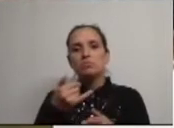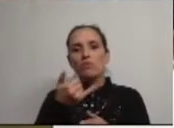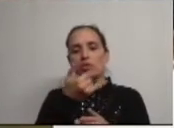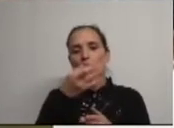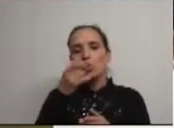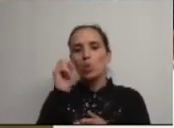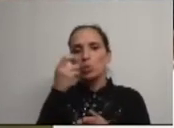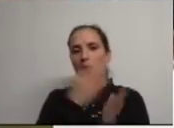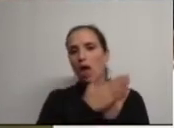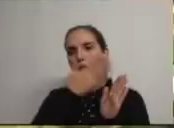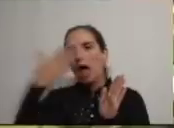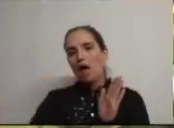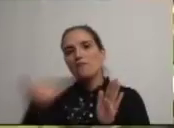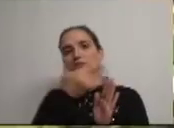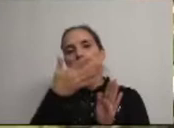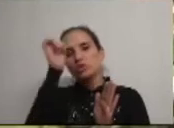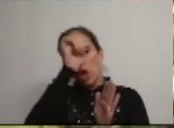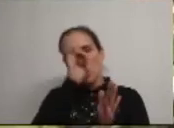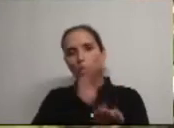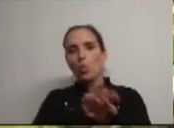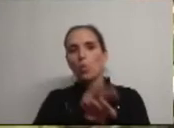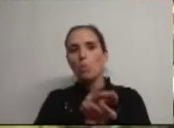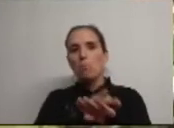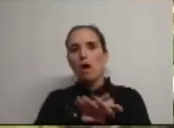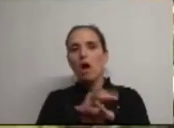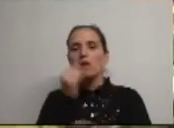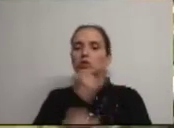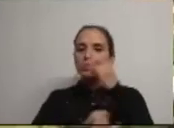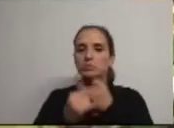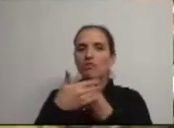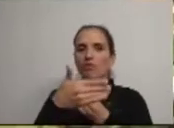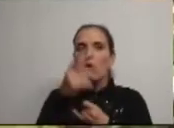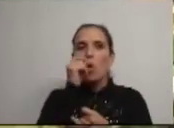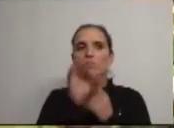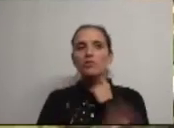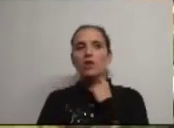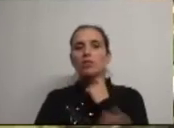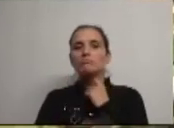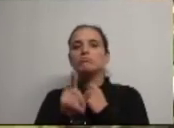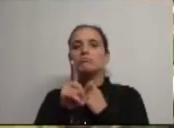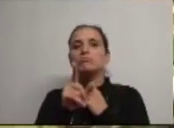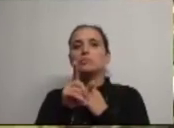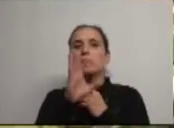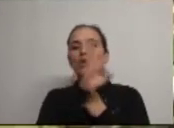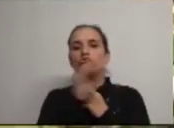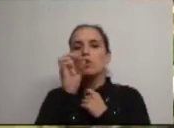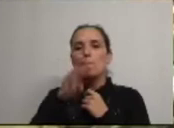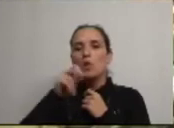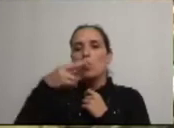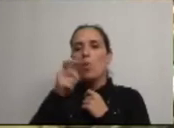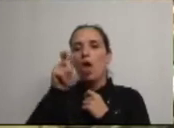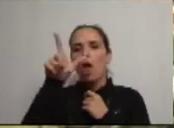Outubro a 21 de Janeiro, e que será, ou que passará a ser substituída pelo Sr. Vereador José Manuel Gomes de Oliveira,